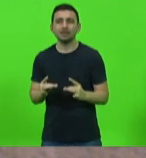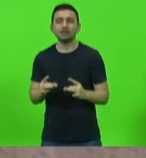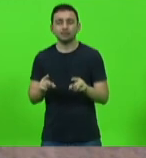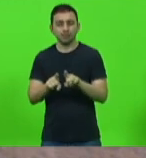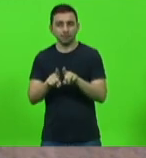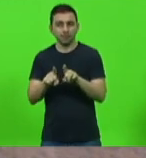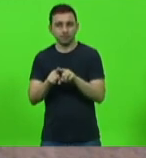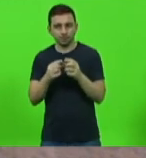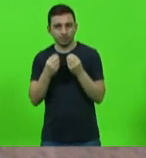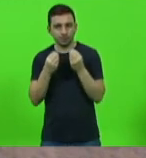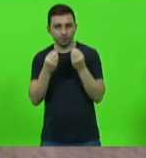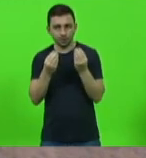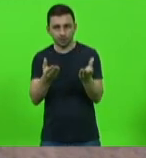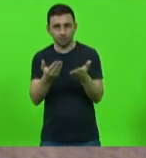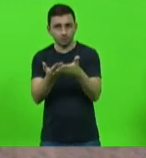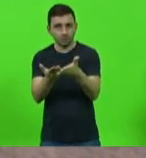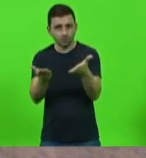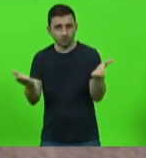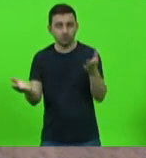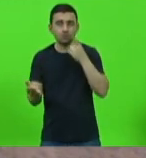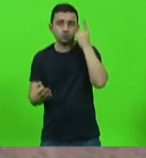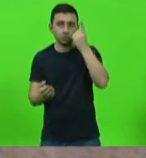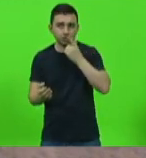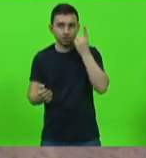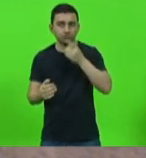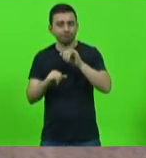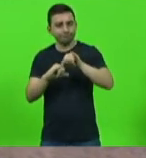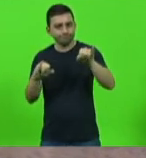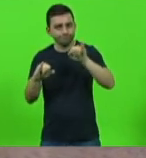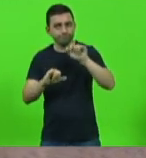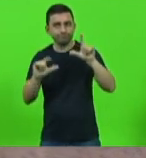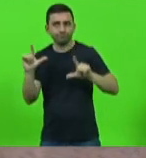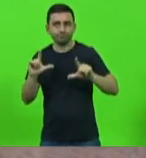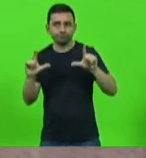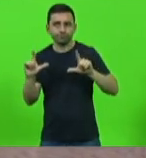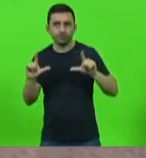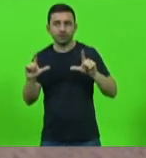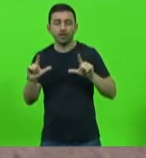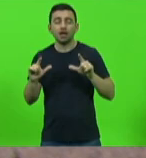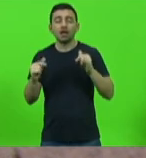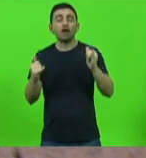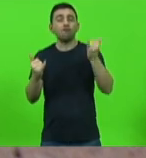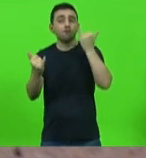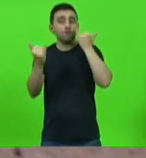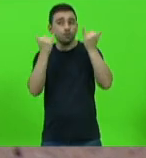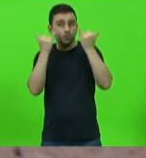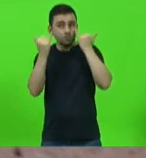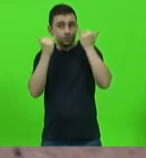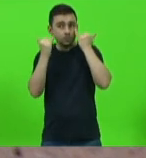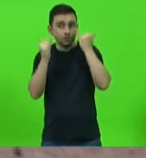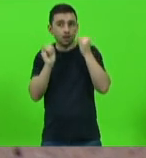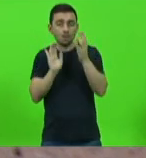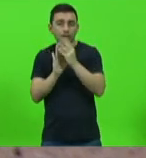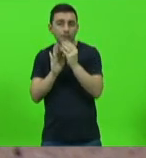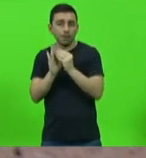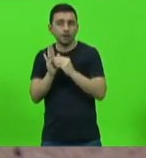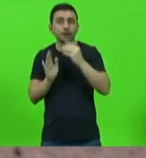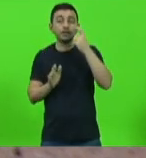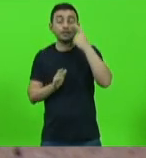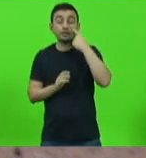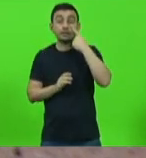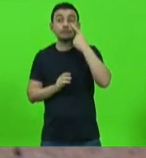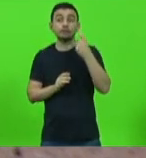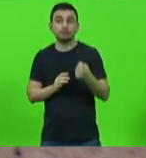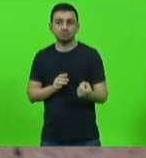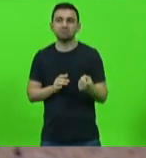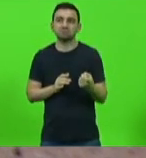mãos dos senhores deputados, da imprensa catarinense, com algumas informações interessantes para